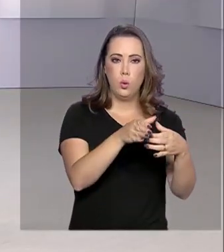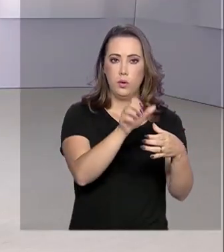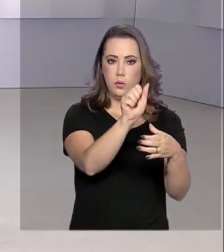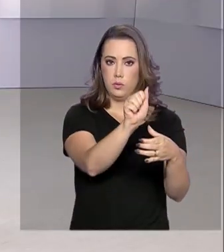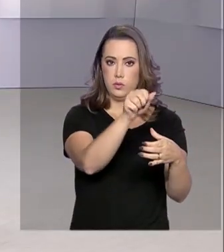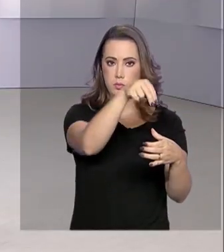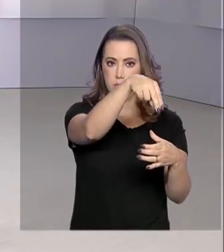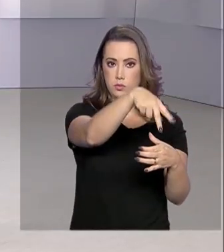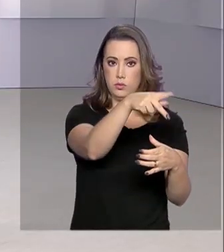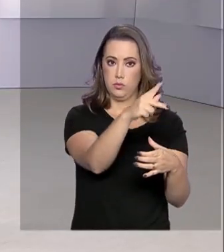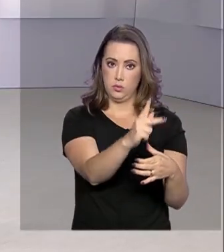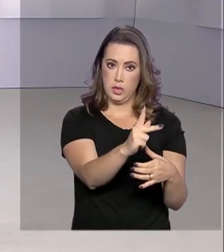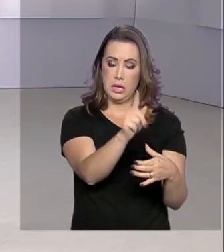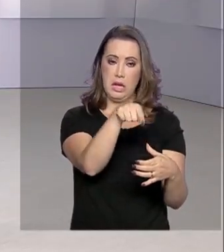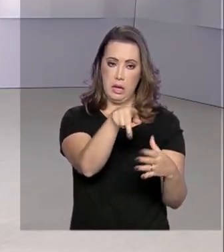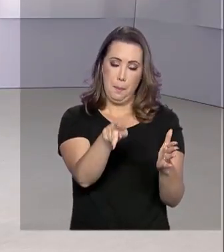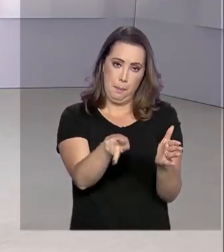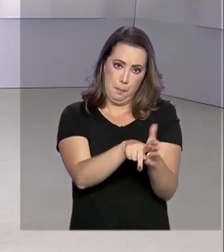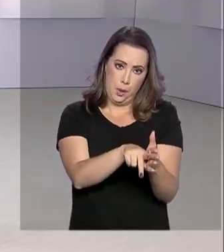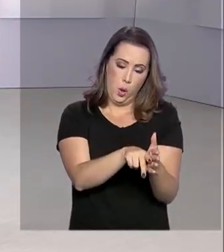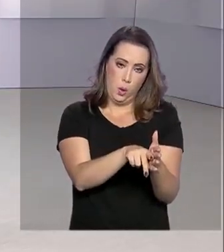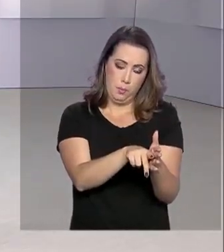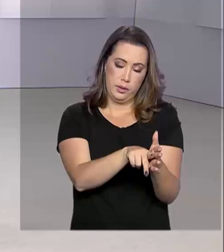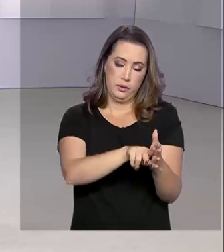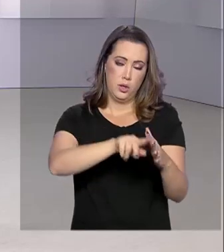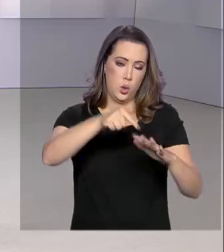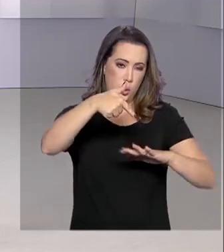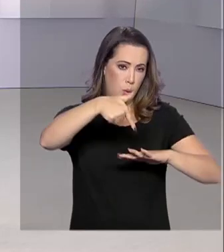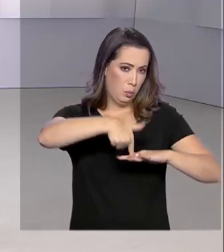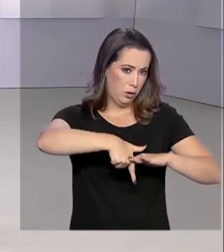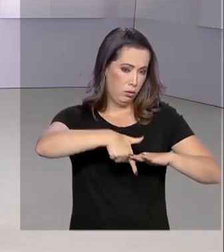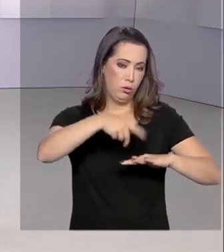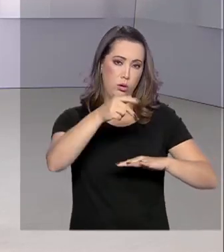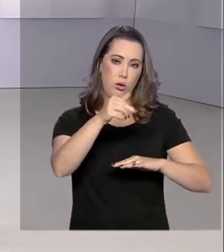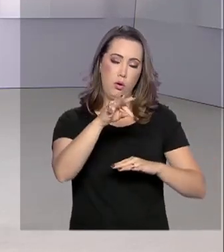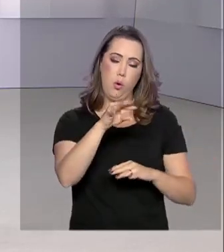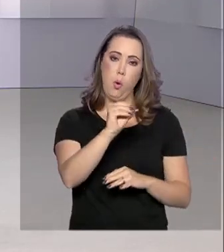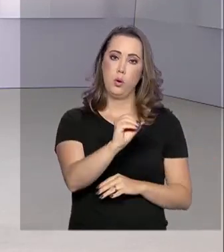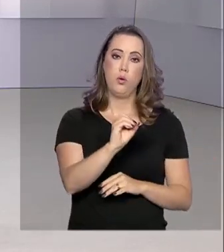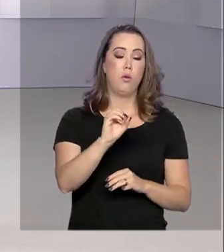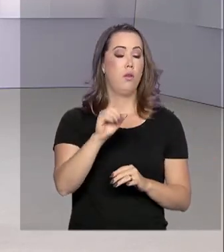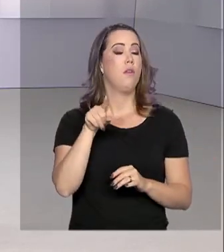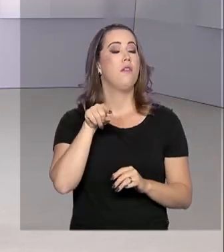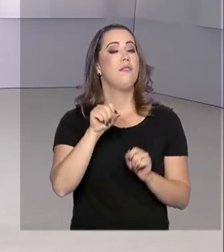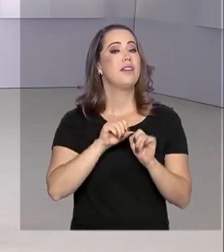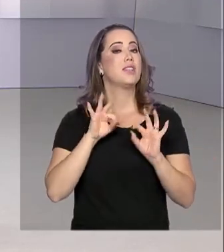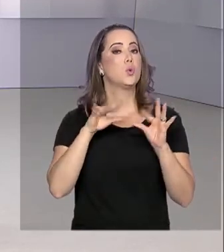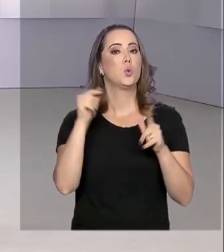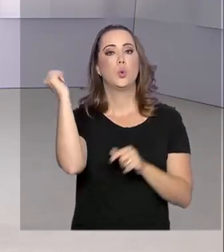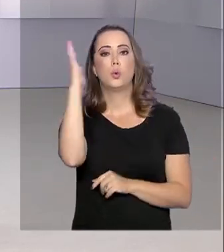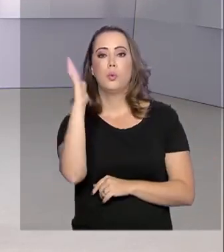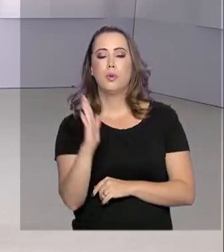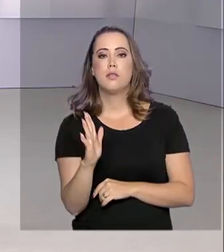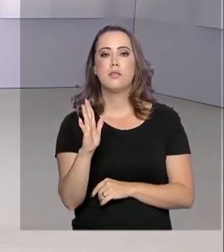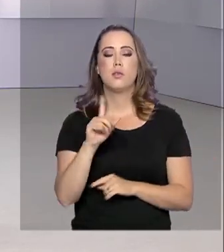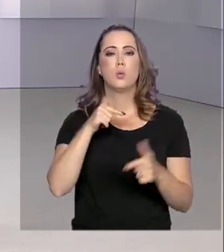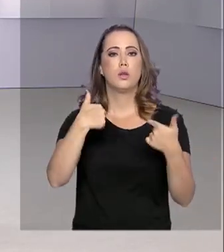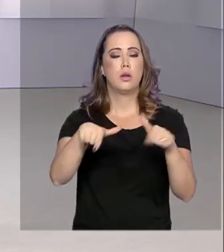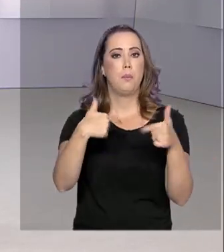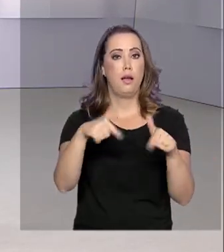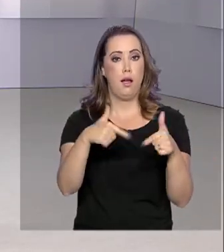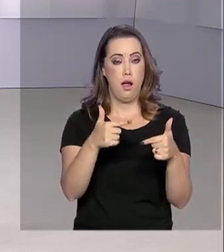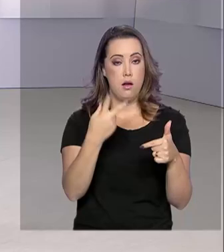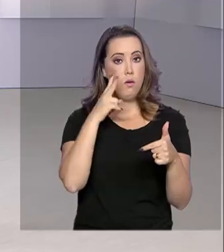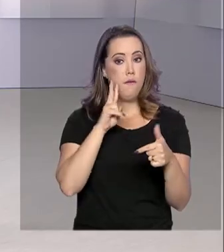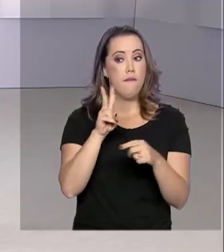A ANP, Agência Nacional do Petróleo, realiza em todo o país a Operação Verão para fiscalizar postos de combustíveis em cidades